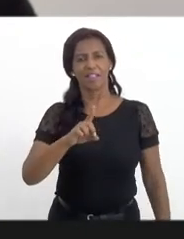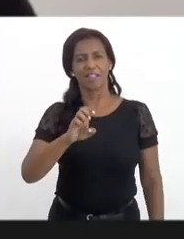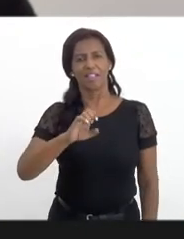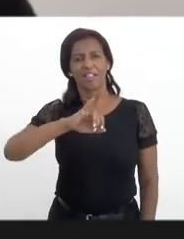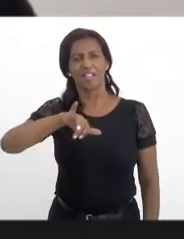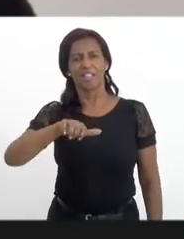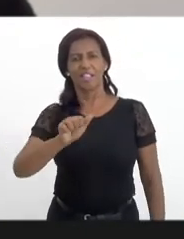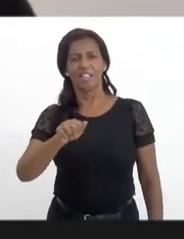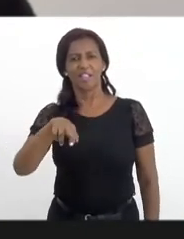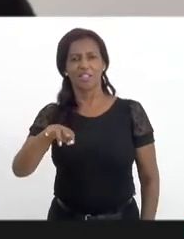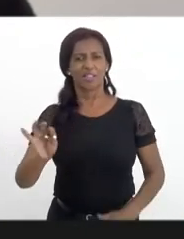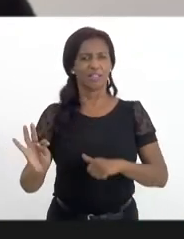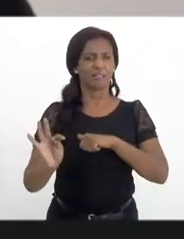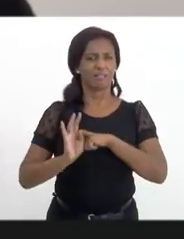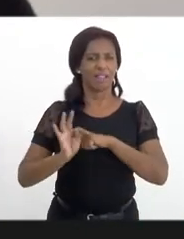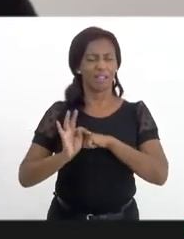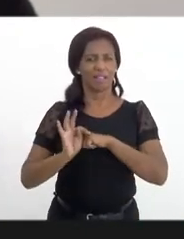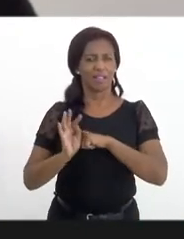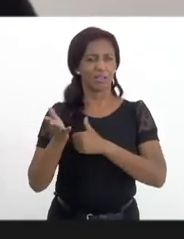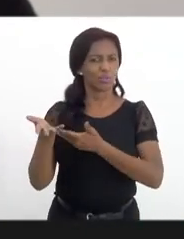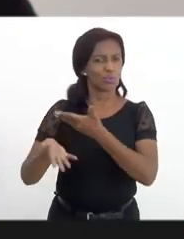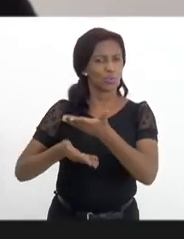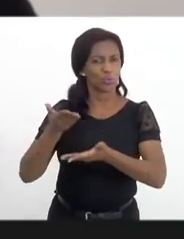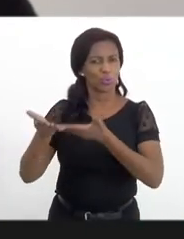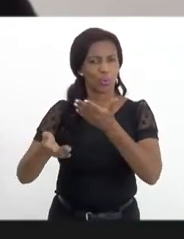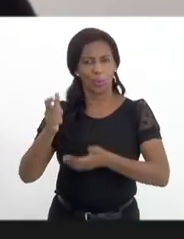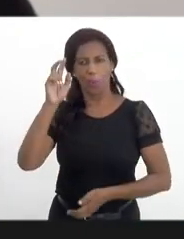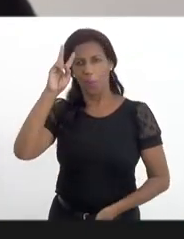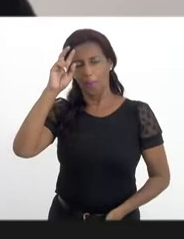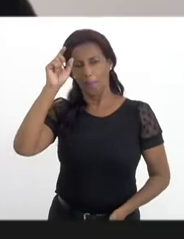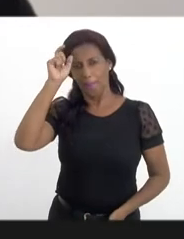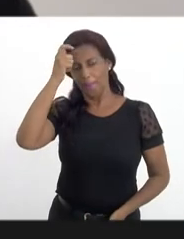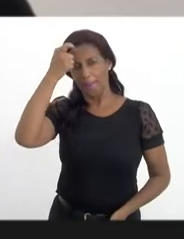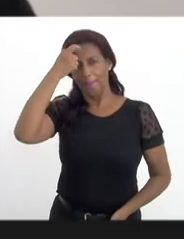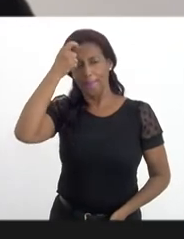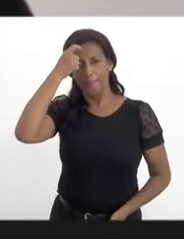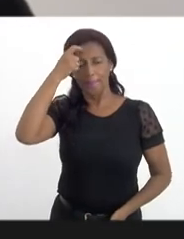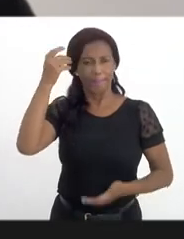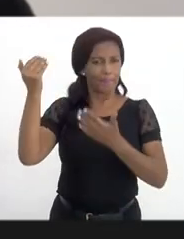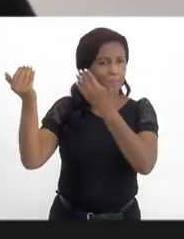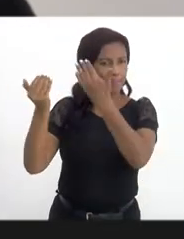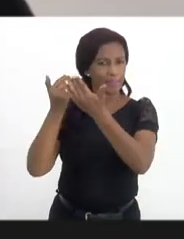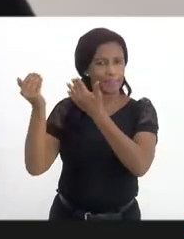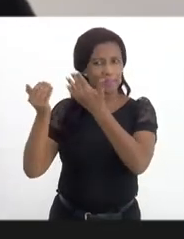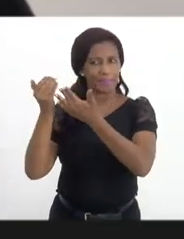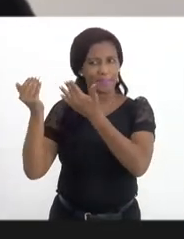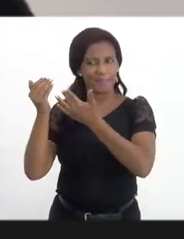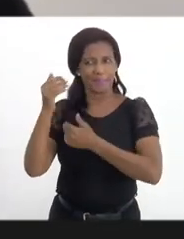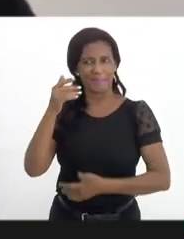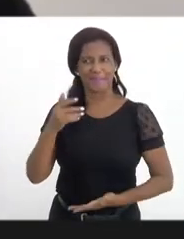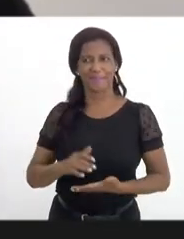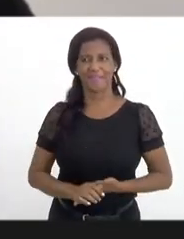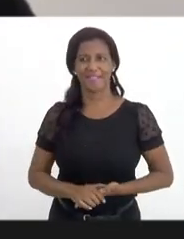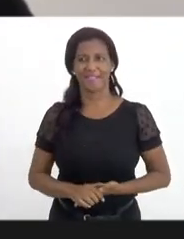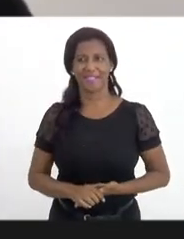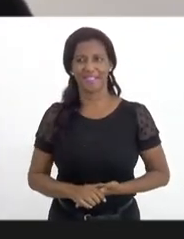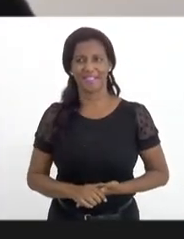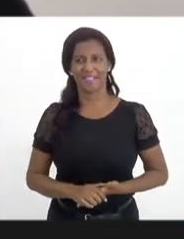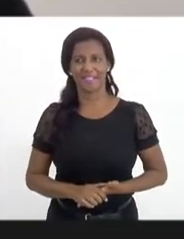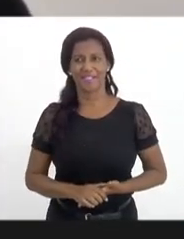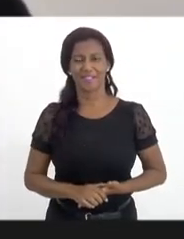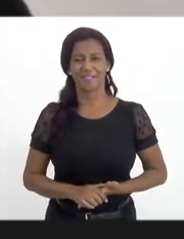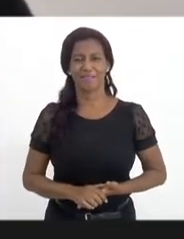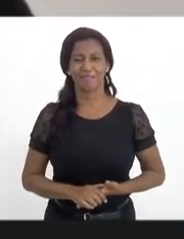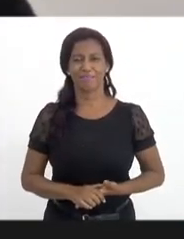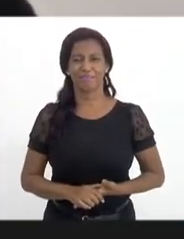diretora técnica do Centro de Atenção Piscos... Piscos... Piscos... Olha... Piscos... Piscos...